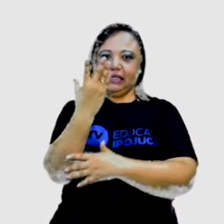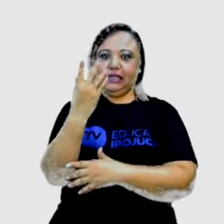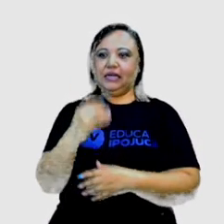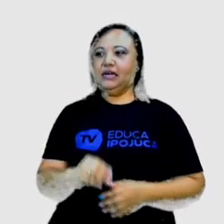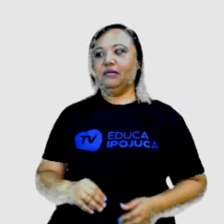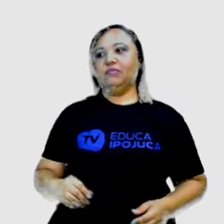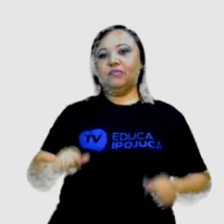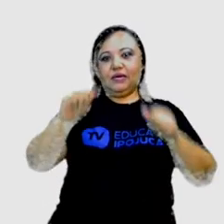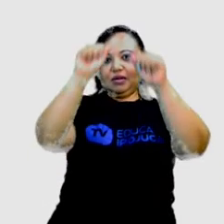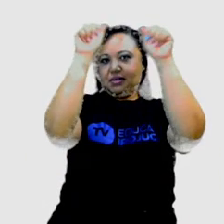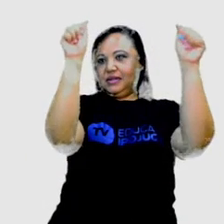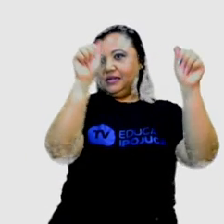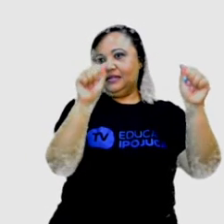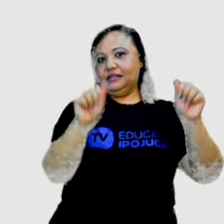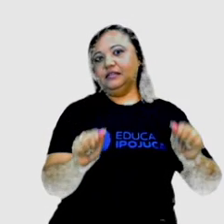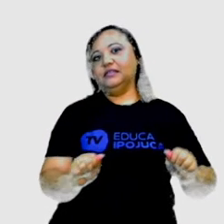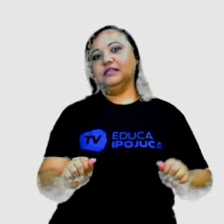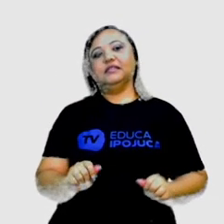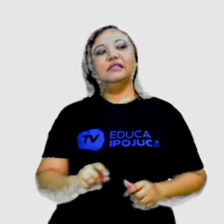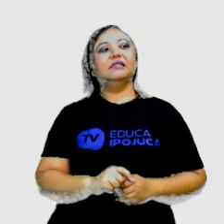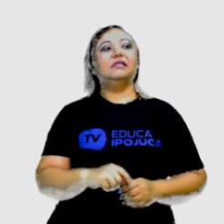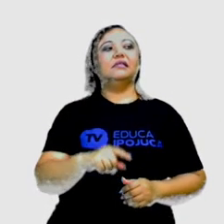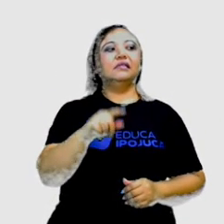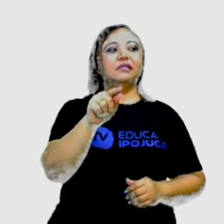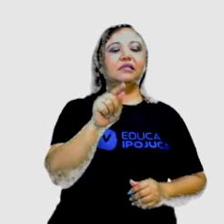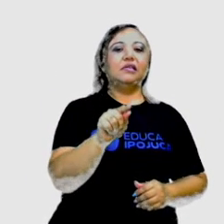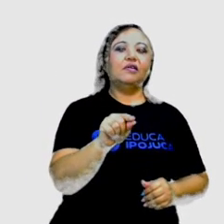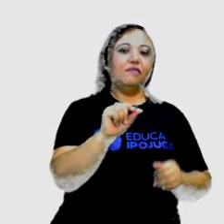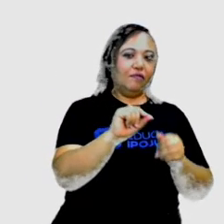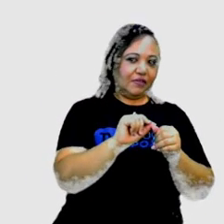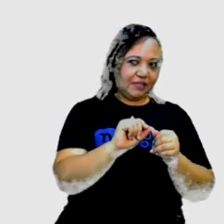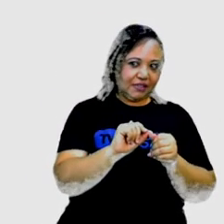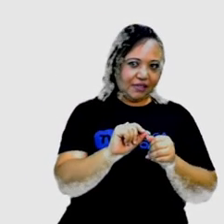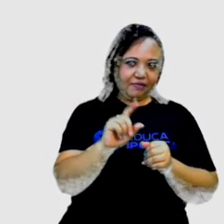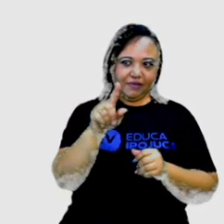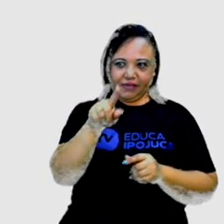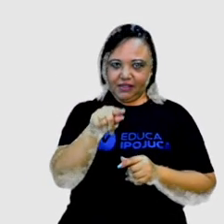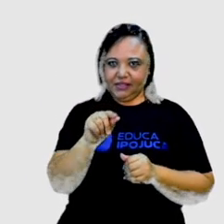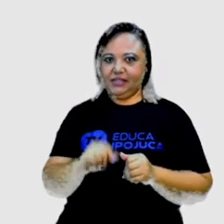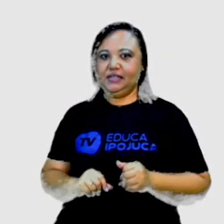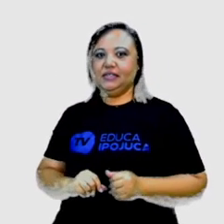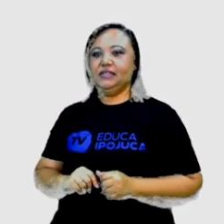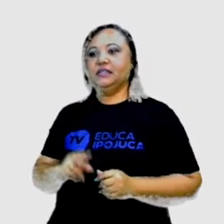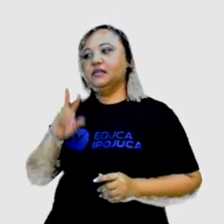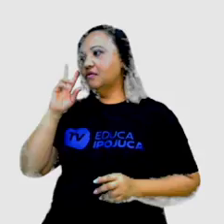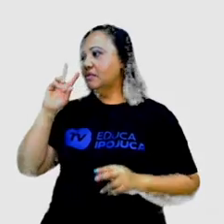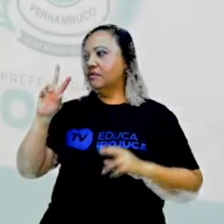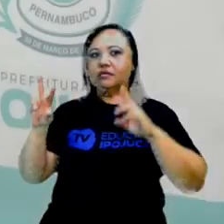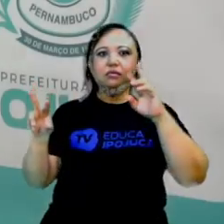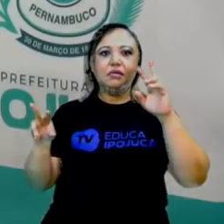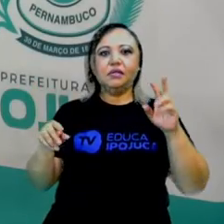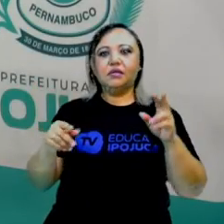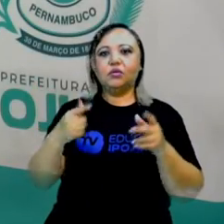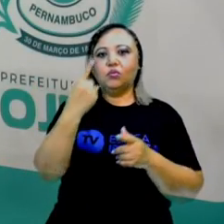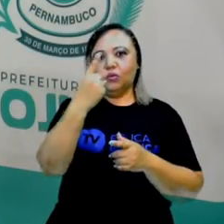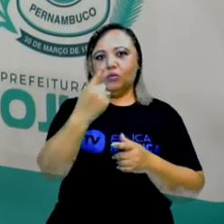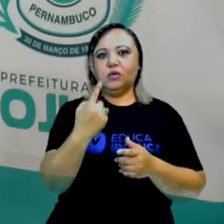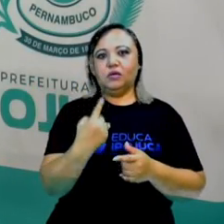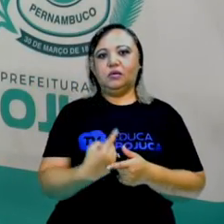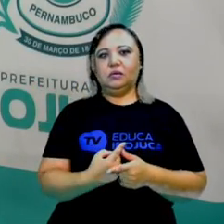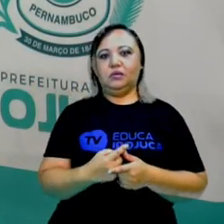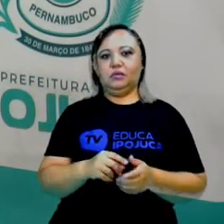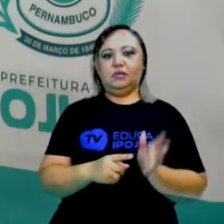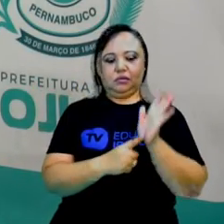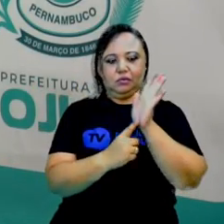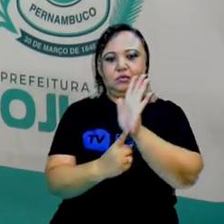arte. Escolha uma modalidade e reproduza. Então, você pode observar uma dessas artes que eu mostrei e